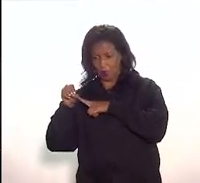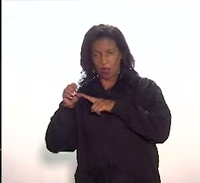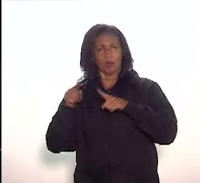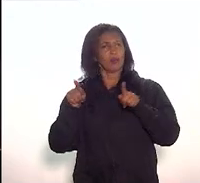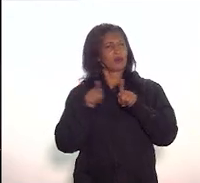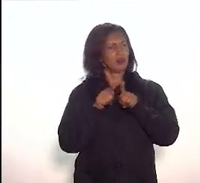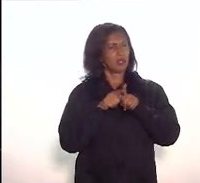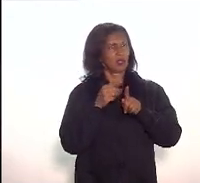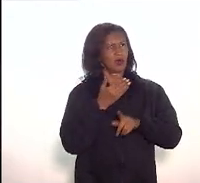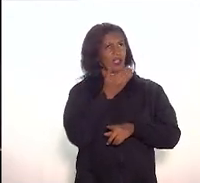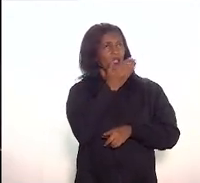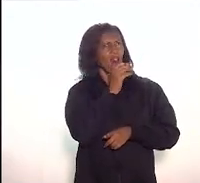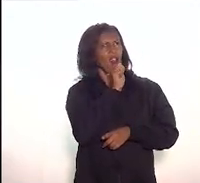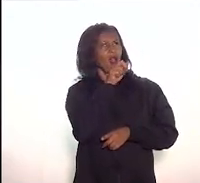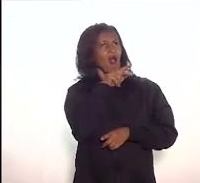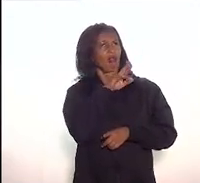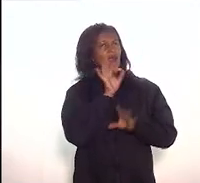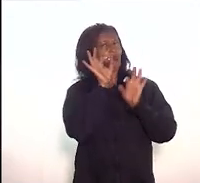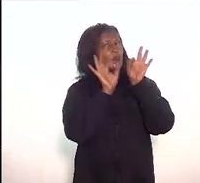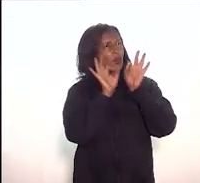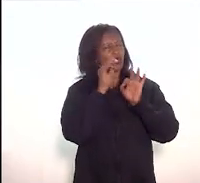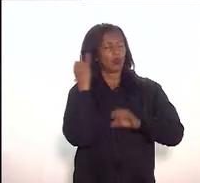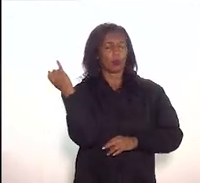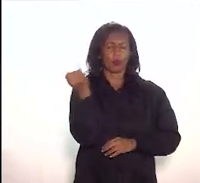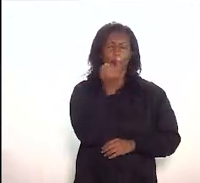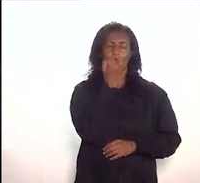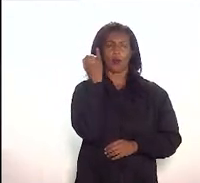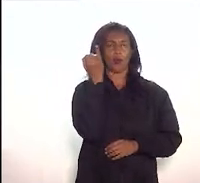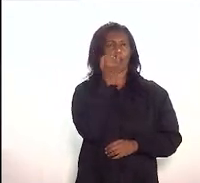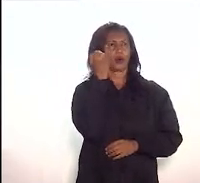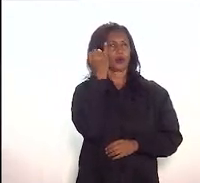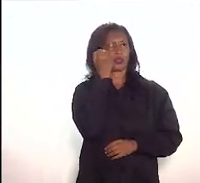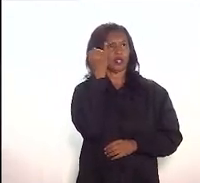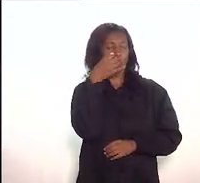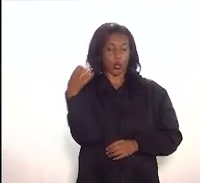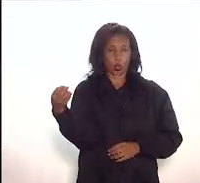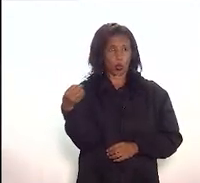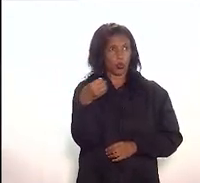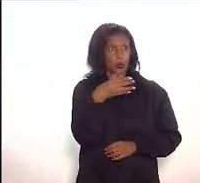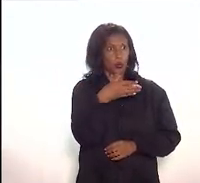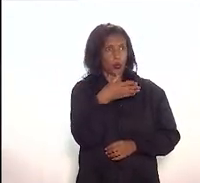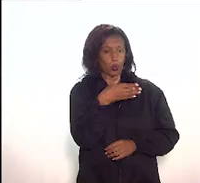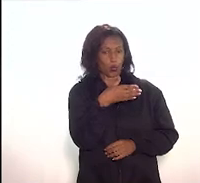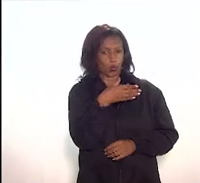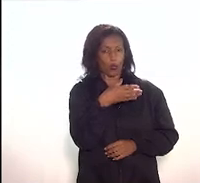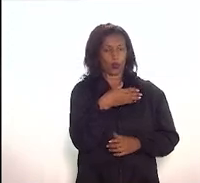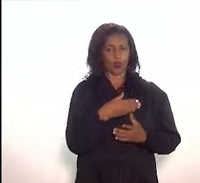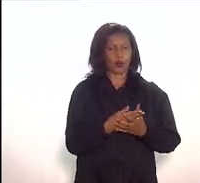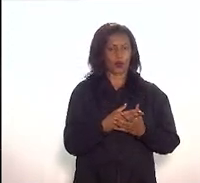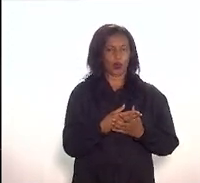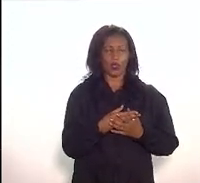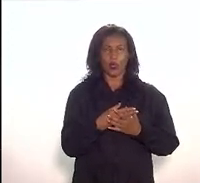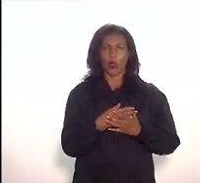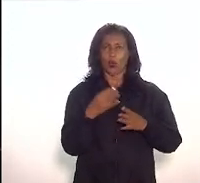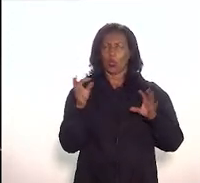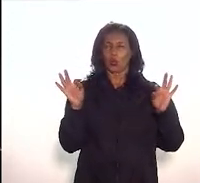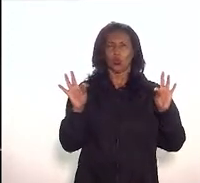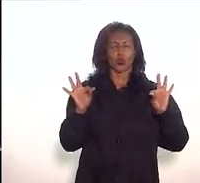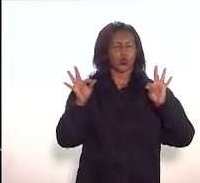sobre que ele é um projeto muito importante, ele é um projeto de certa forma inovador porque ele é totalmente